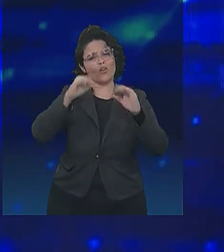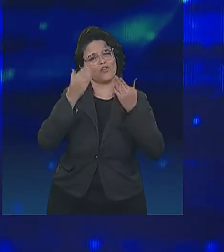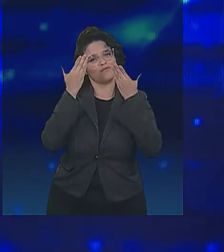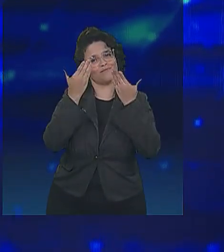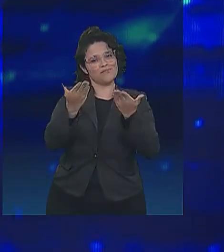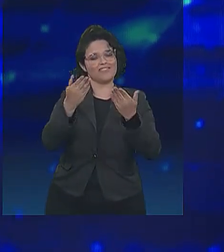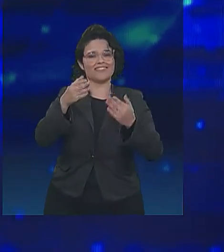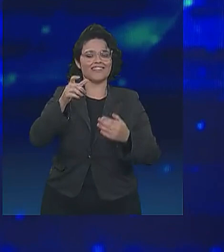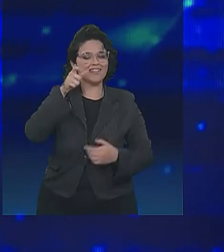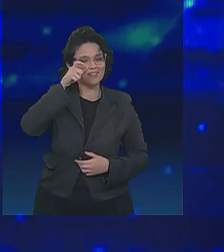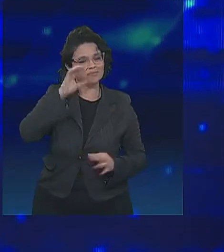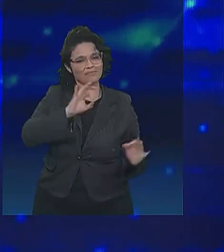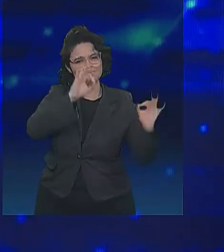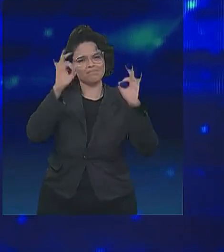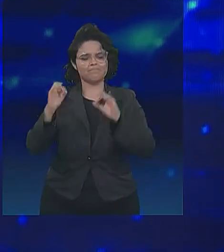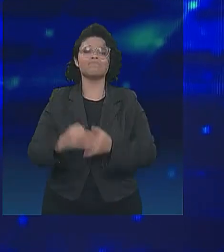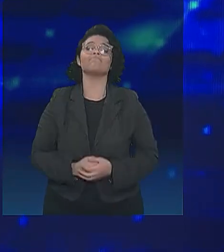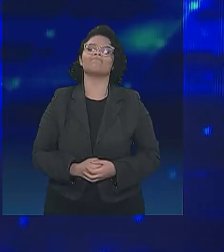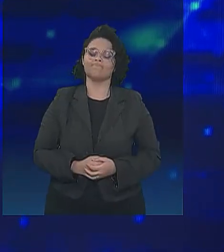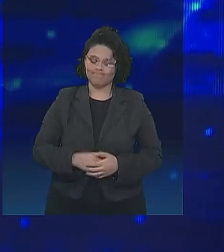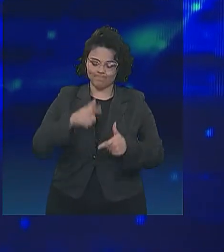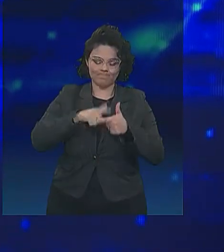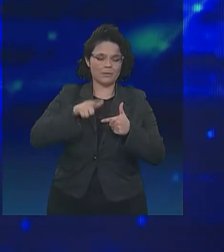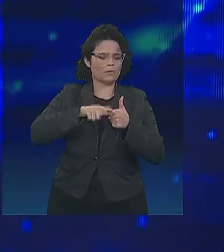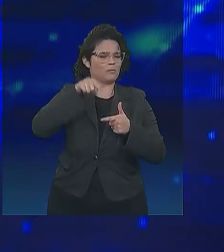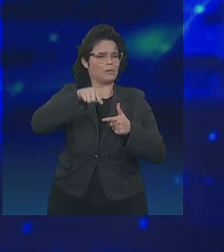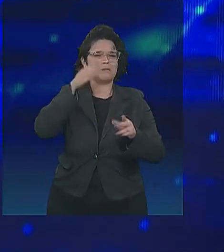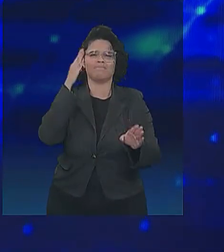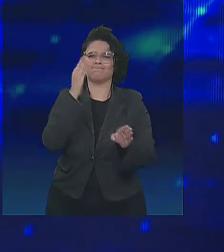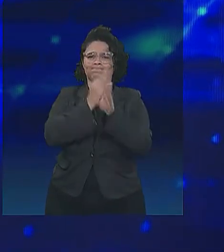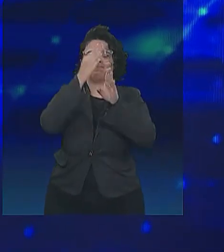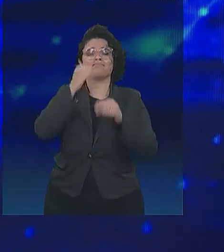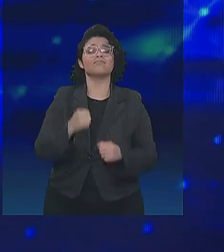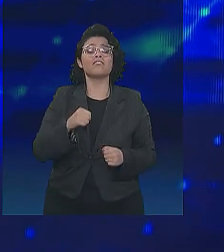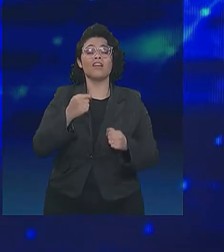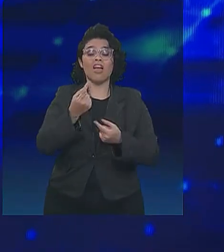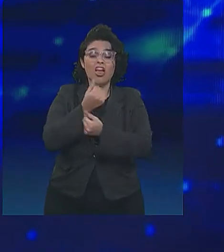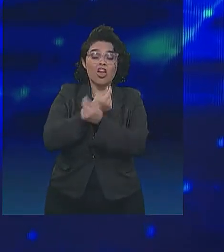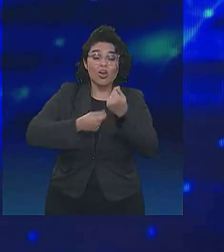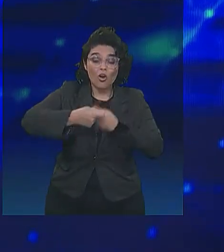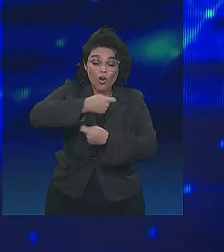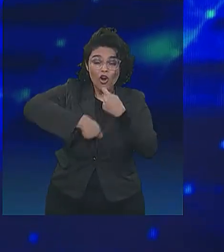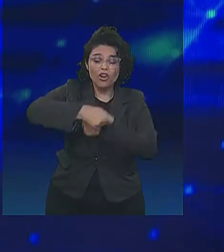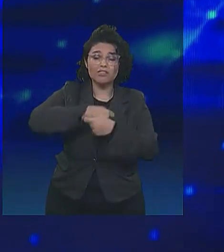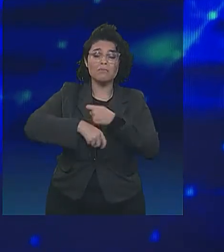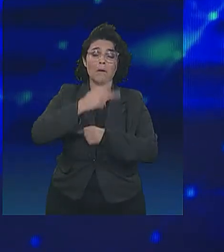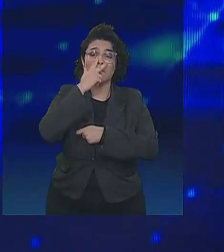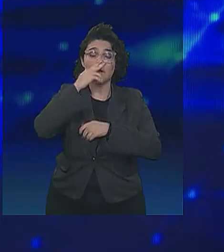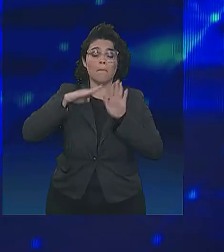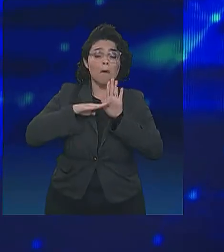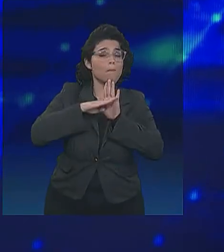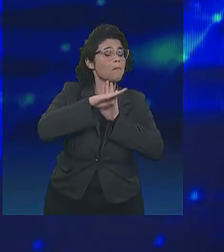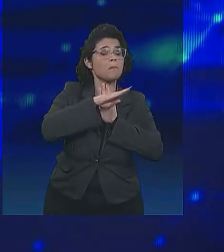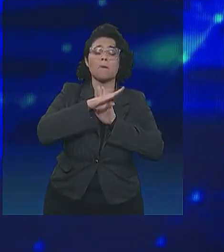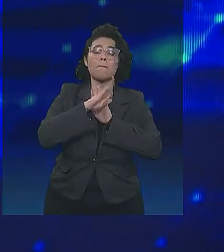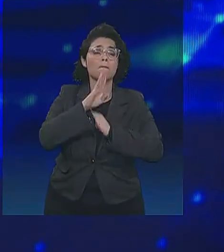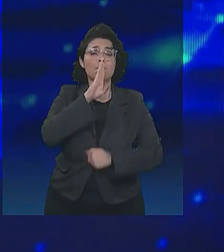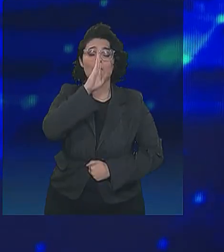assiste. Realmente, esse é o maior problema. A economia brasileira está estagnada há mais de 20 anos. O Brasil não cresce, não